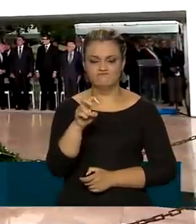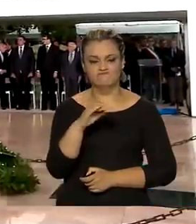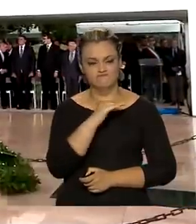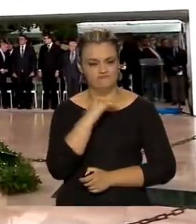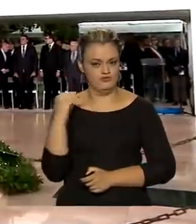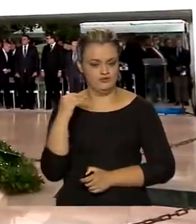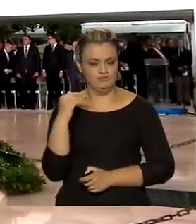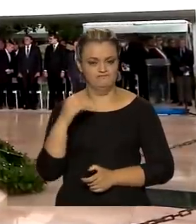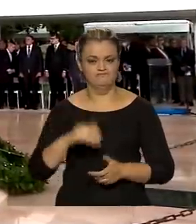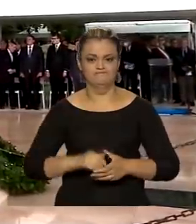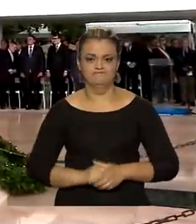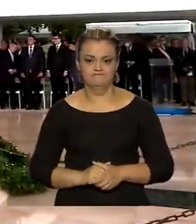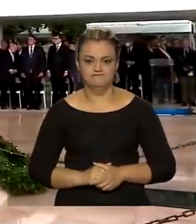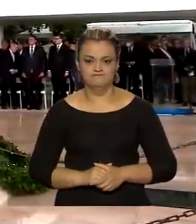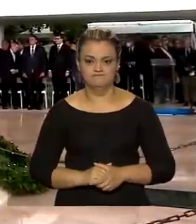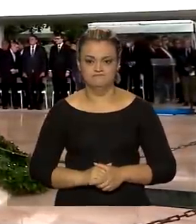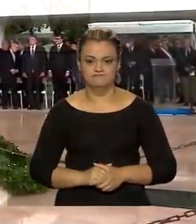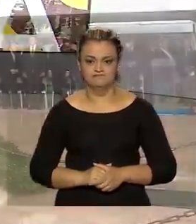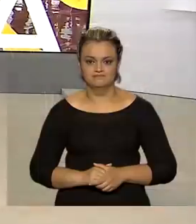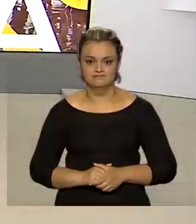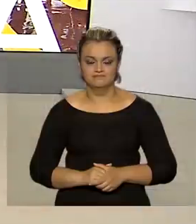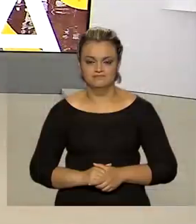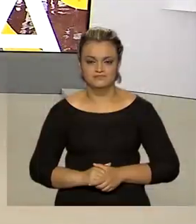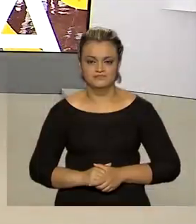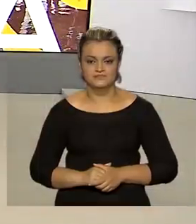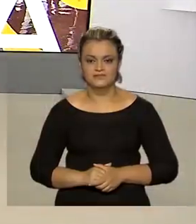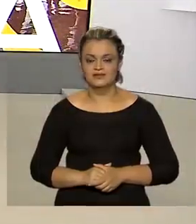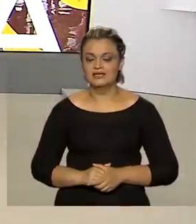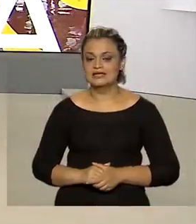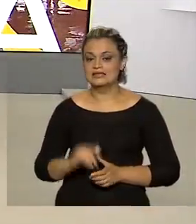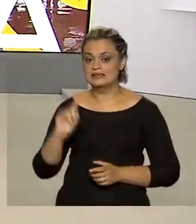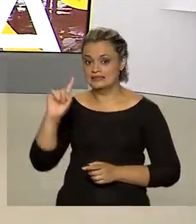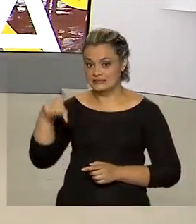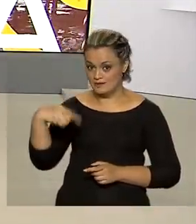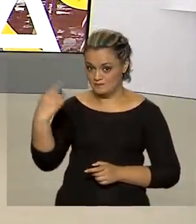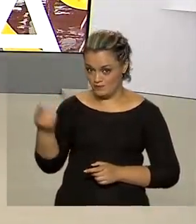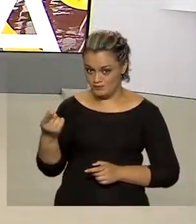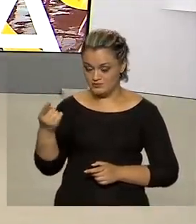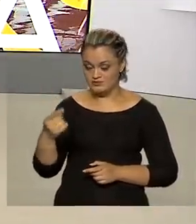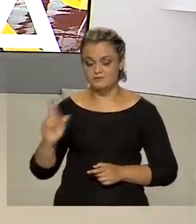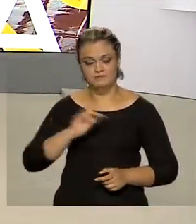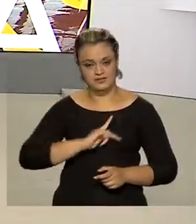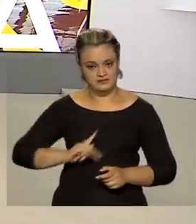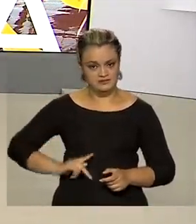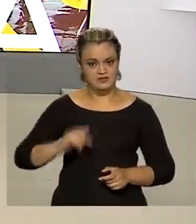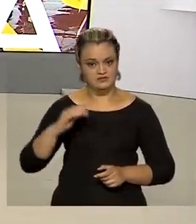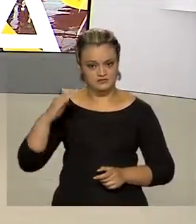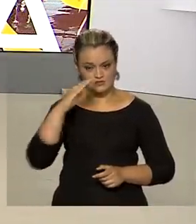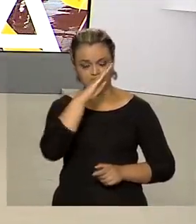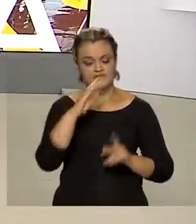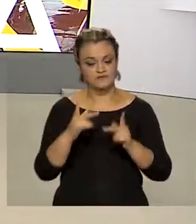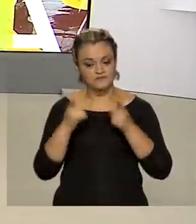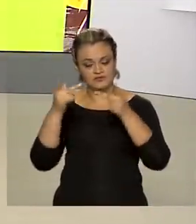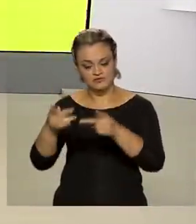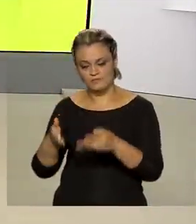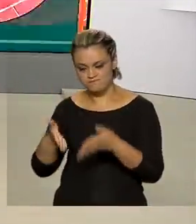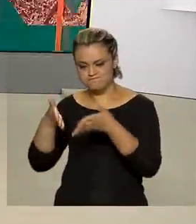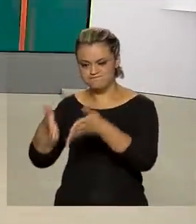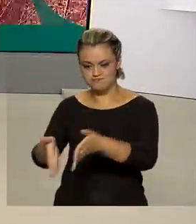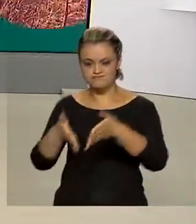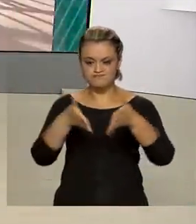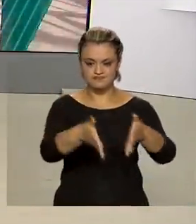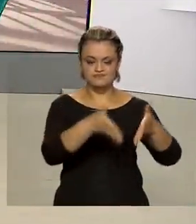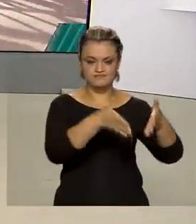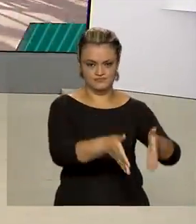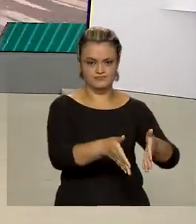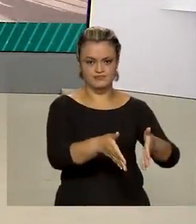não retornaram com vida para o Brasil. Logo após a cerimônia, o presidente Jair Bolsonaro visitou as sepulturas dos militares